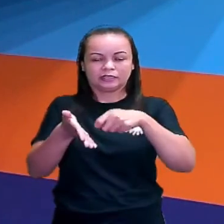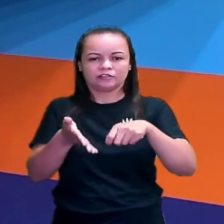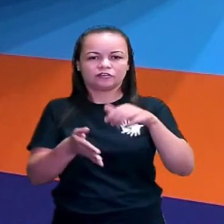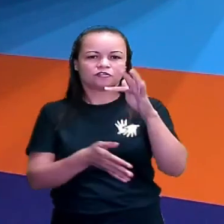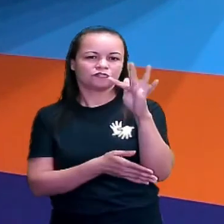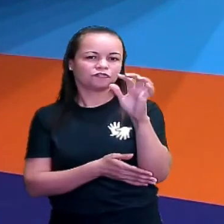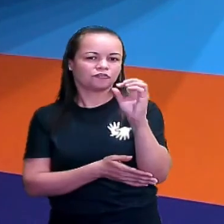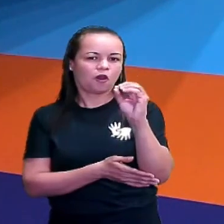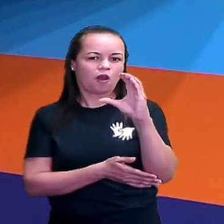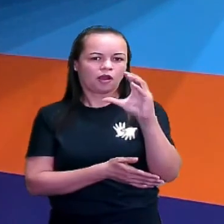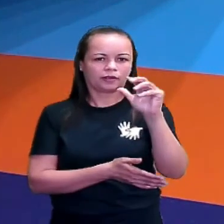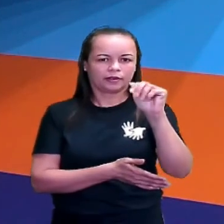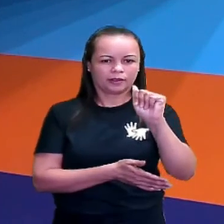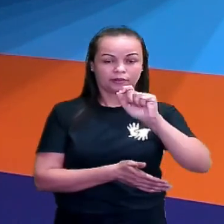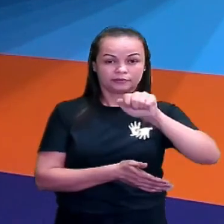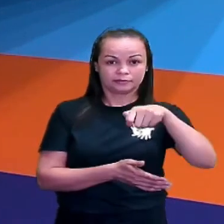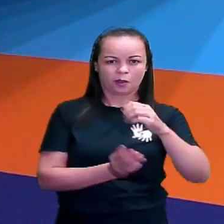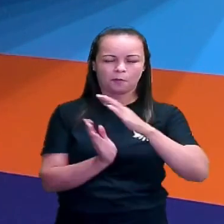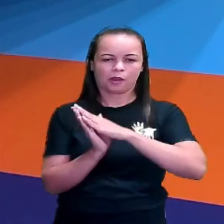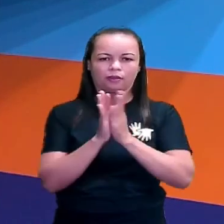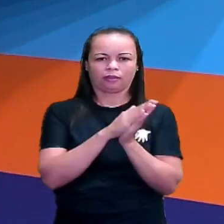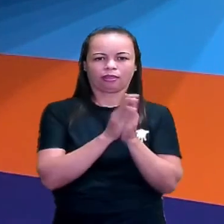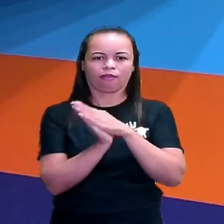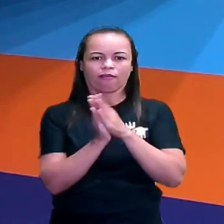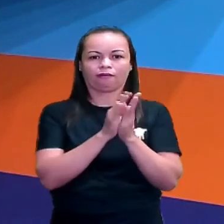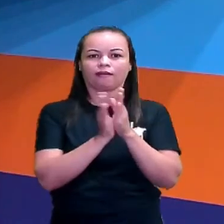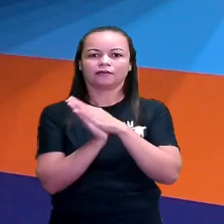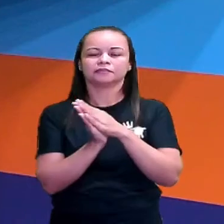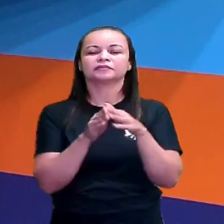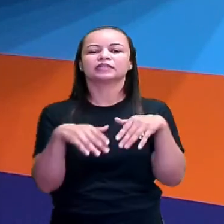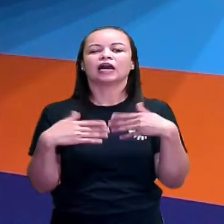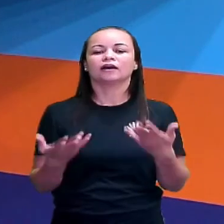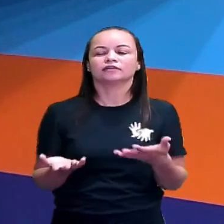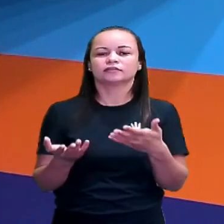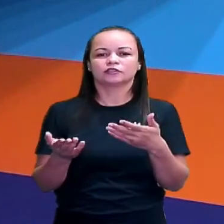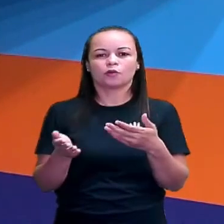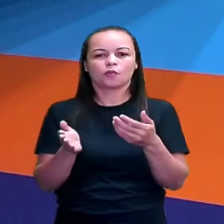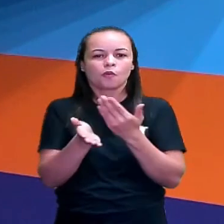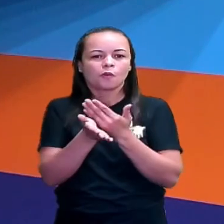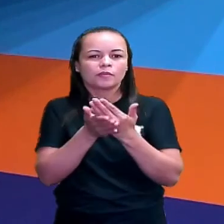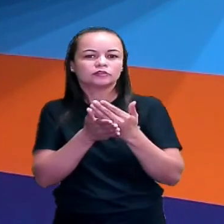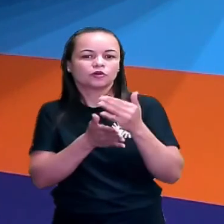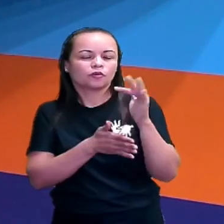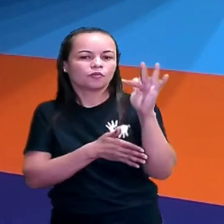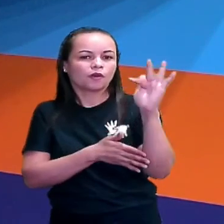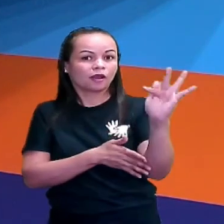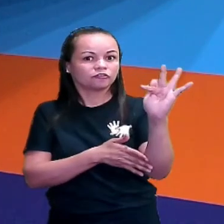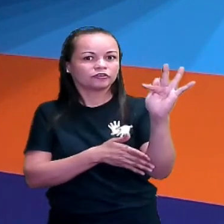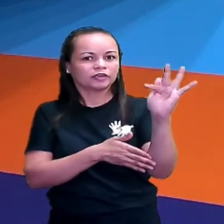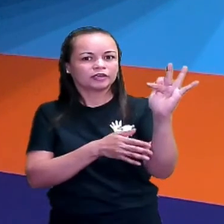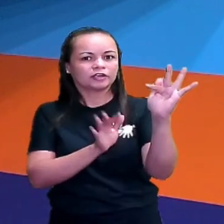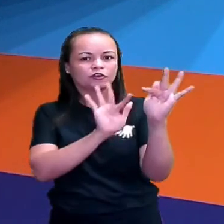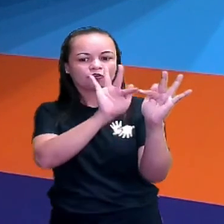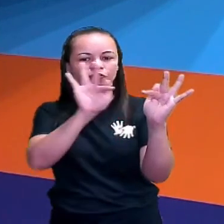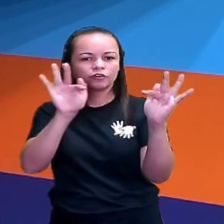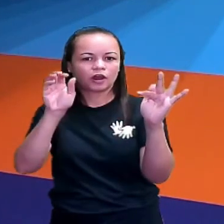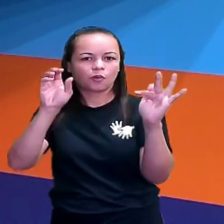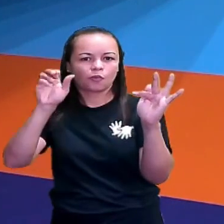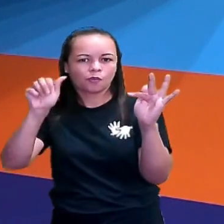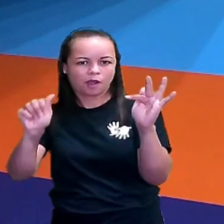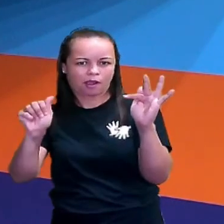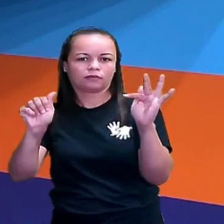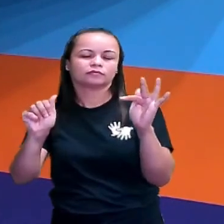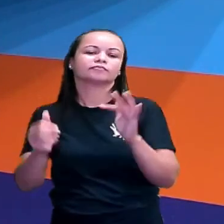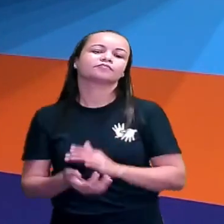foca. Comecei aqui com o F e terminei aqui com o U, A, tá certo? Se nós